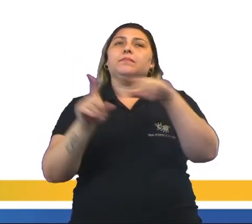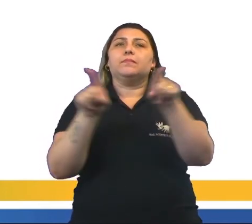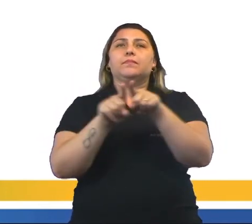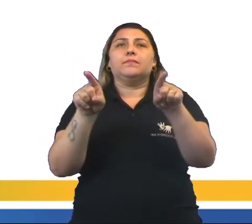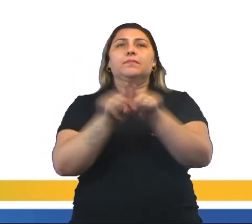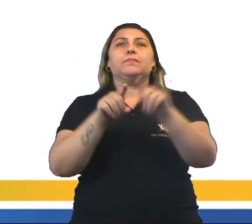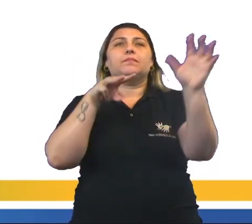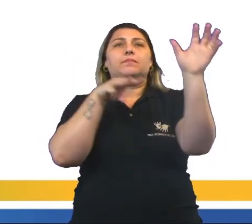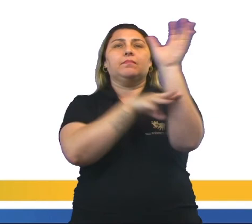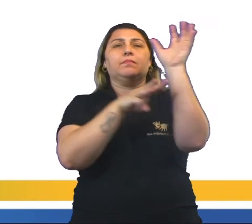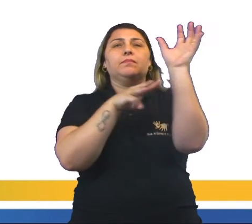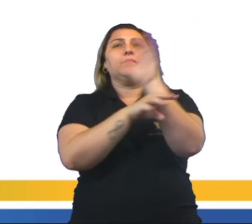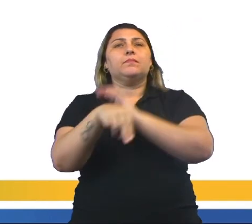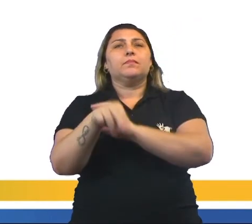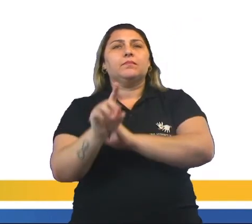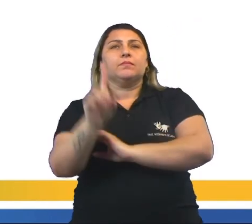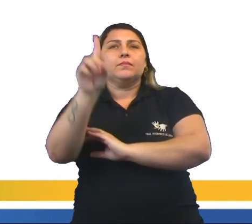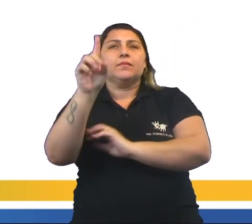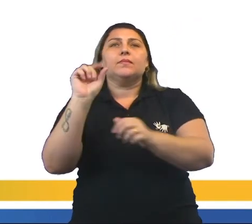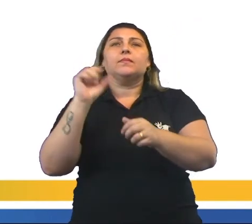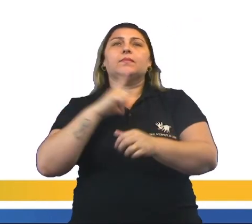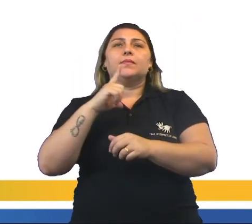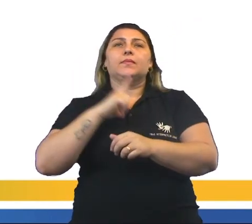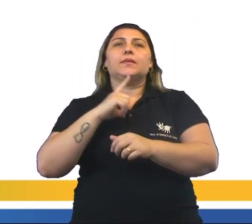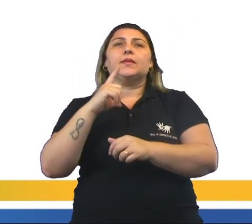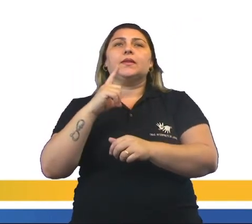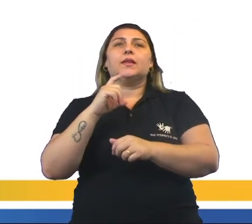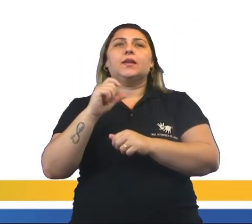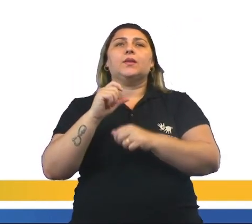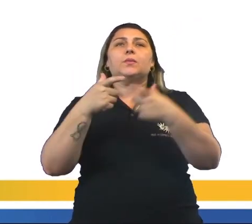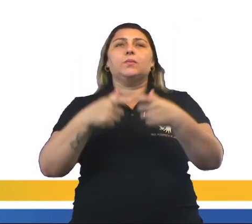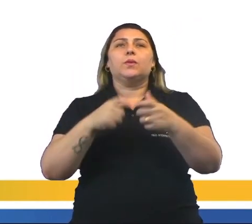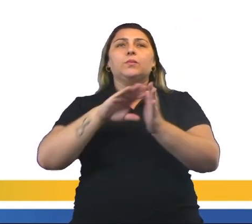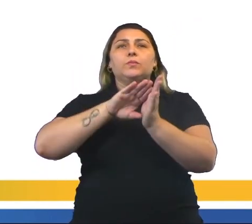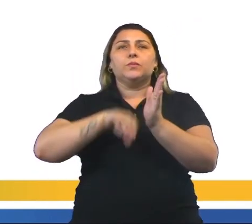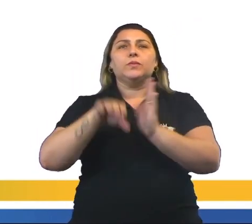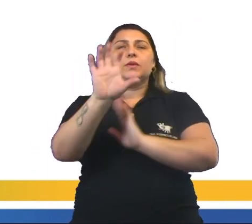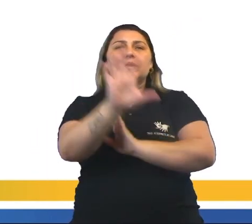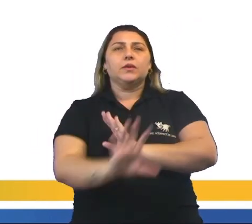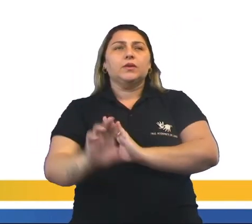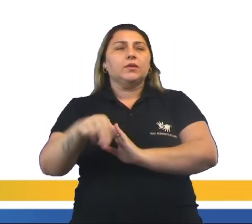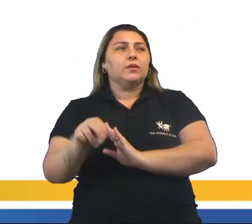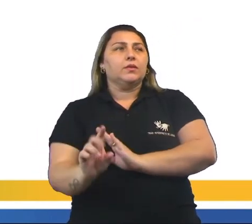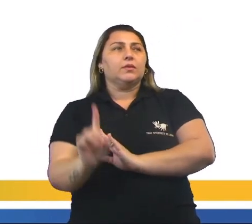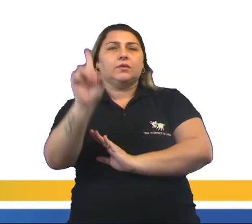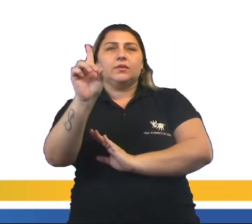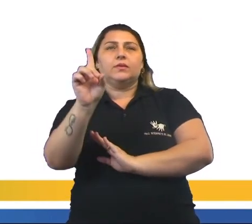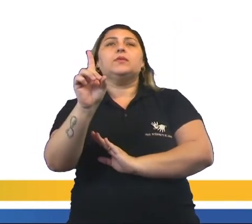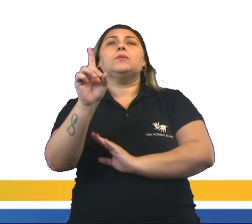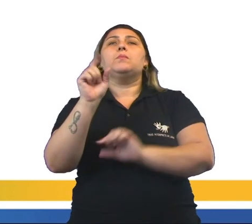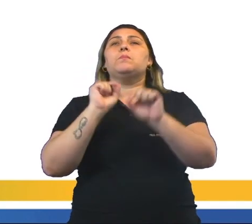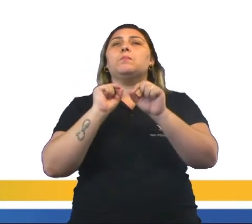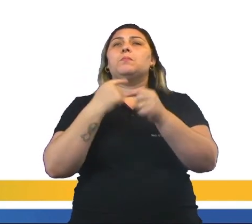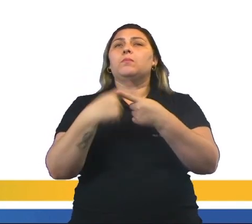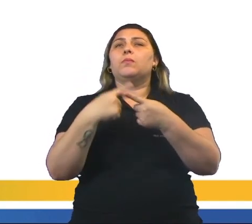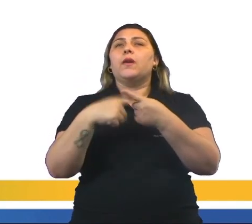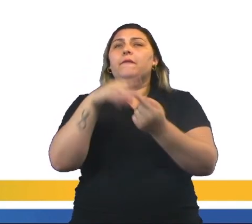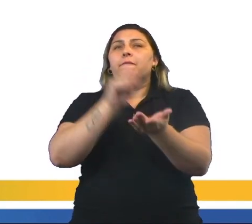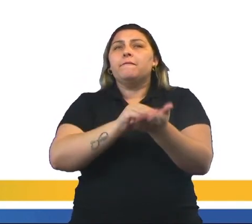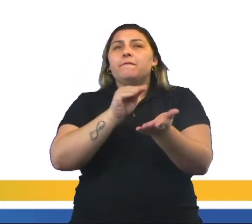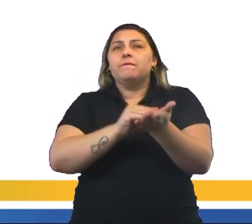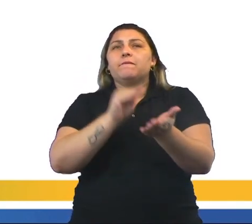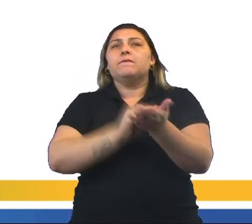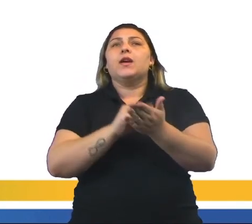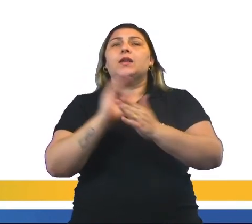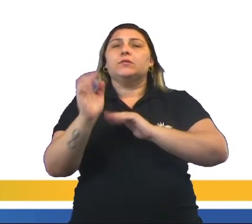chamada de êxodo nordestino, ocorre quando existe uma área de repulsão na região nordeste em função da precariedade